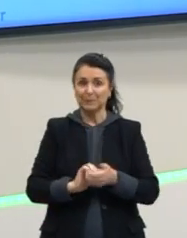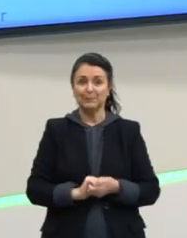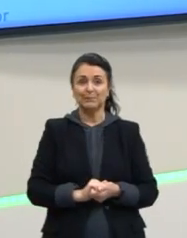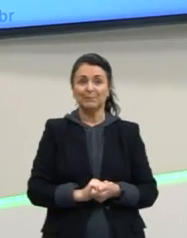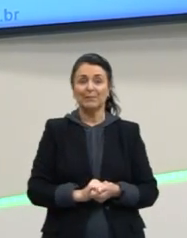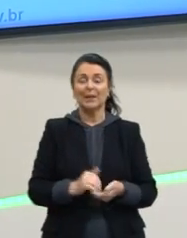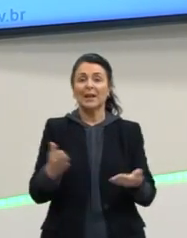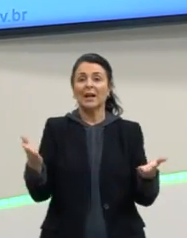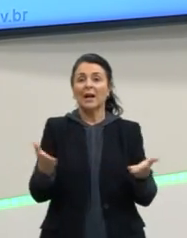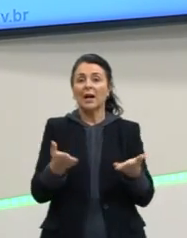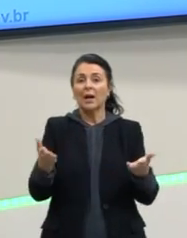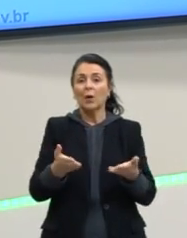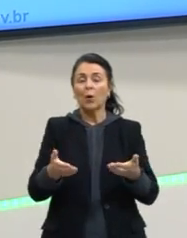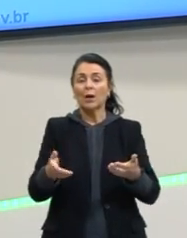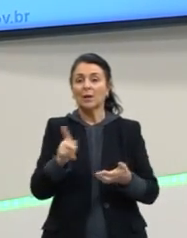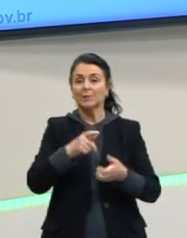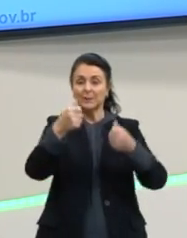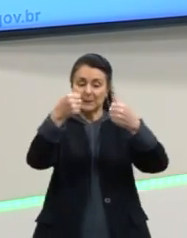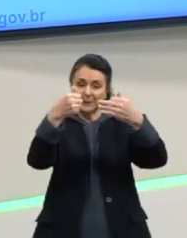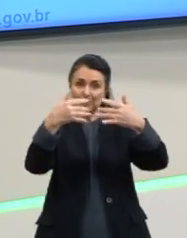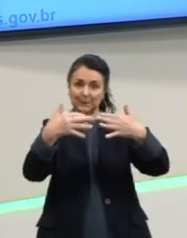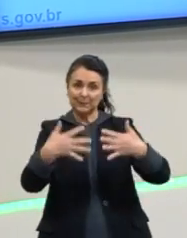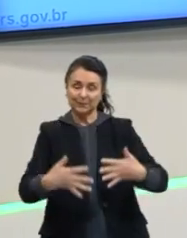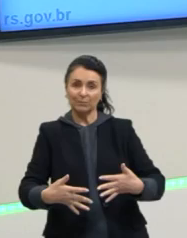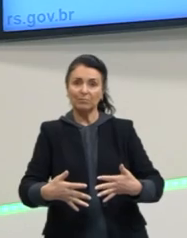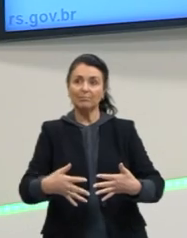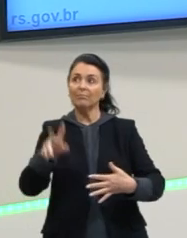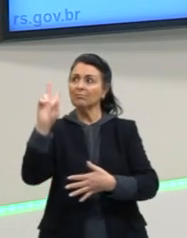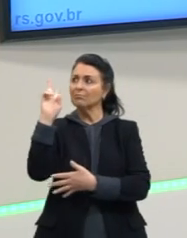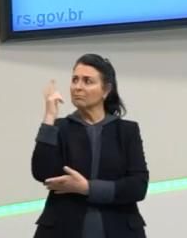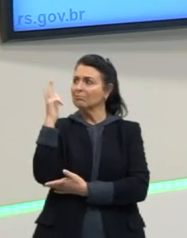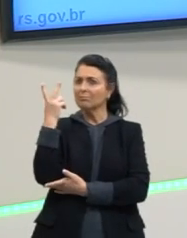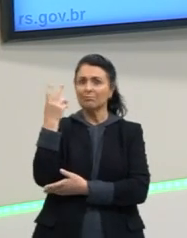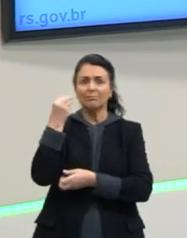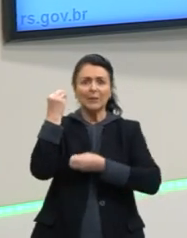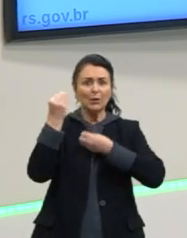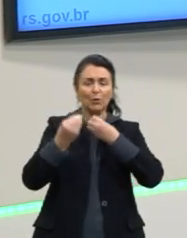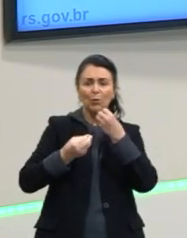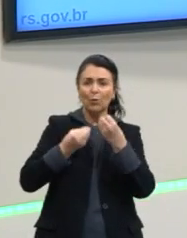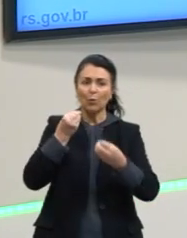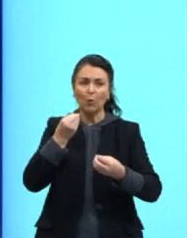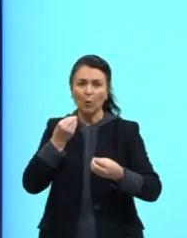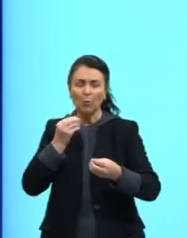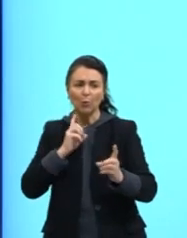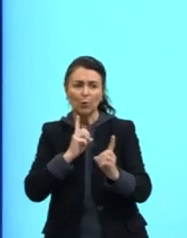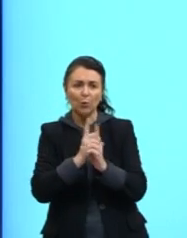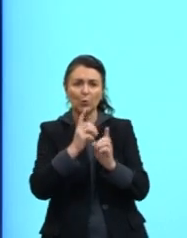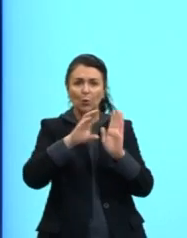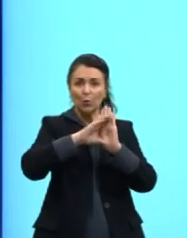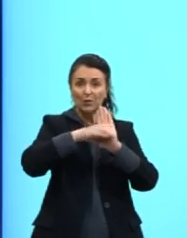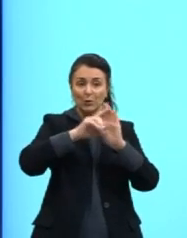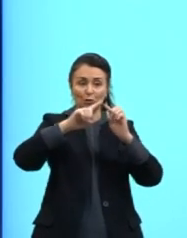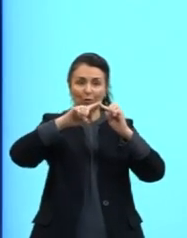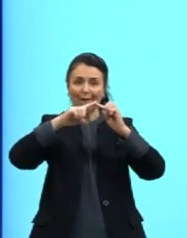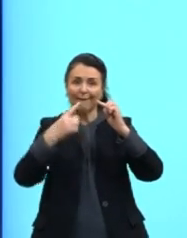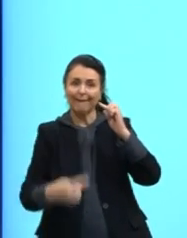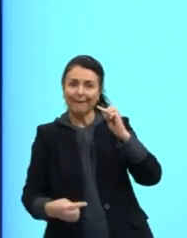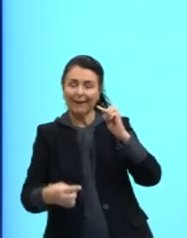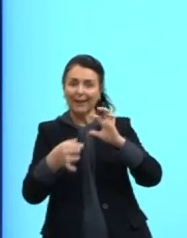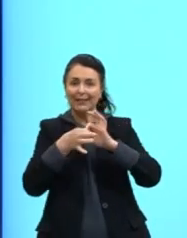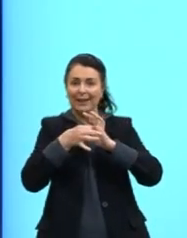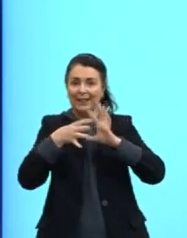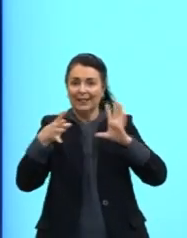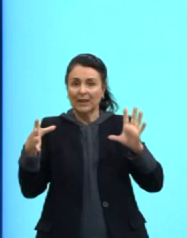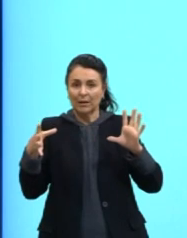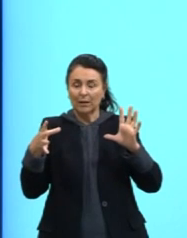Bom, agora a gente vai falar um pouquinho sobre historicamente, né? Como que a gente chegou no conceito de queda livre, tá? A